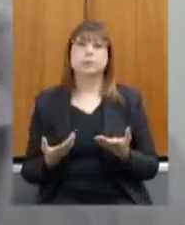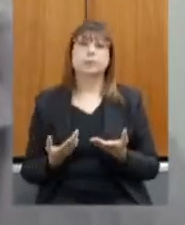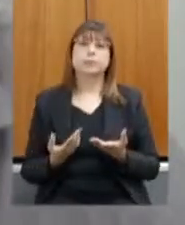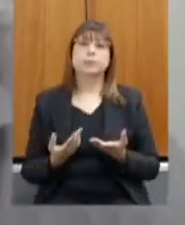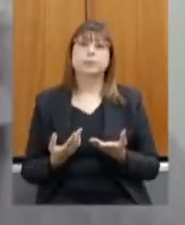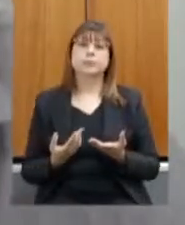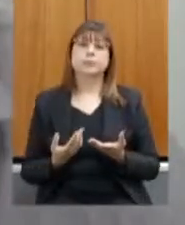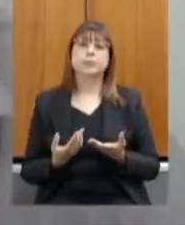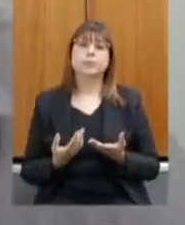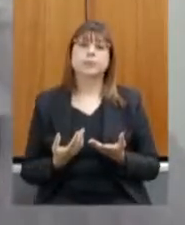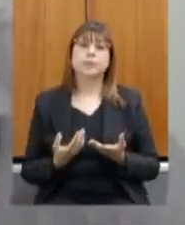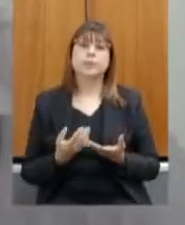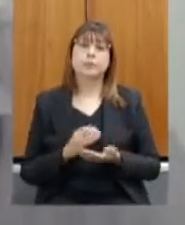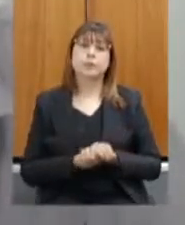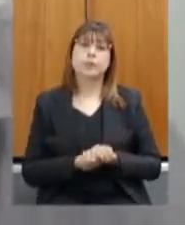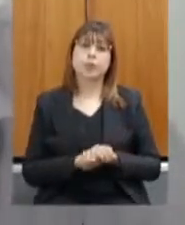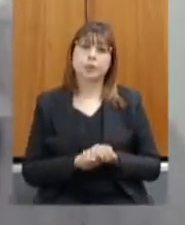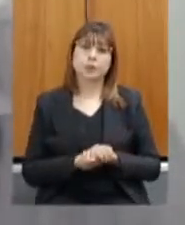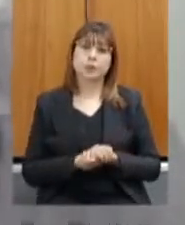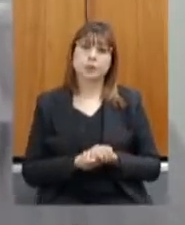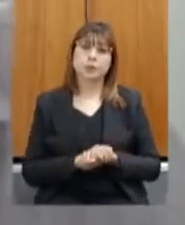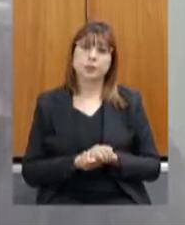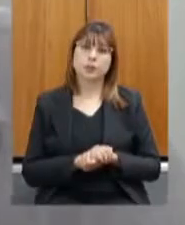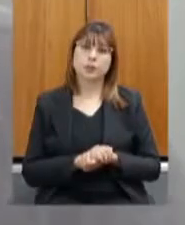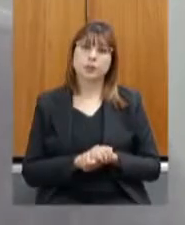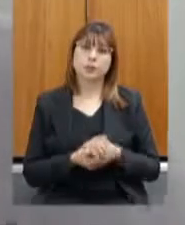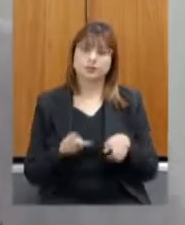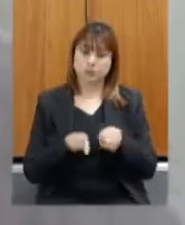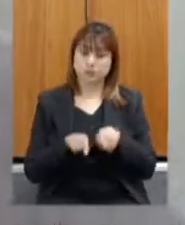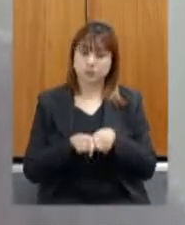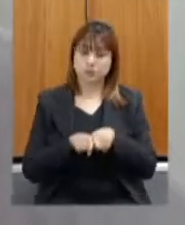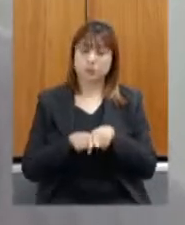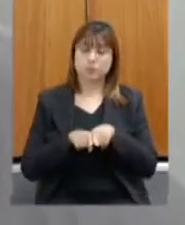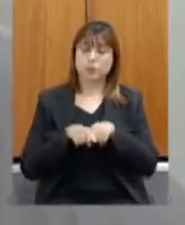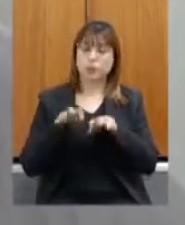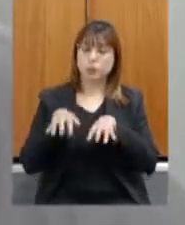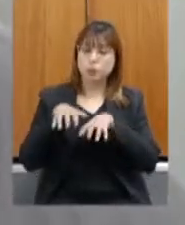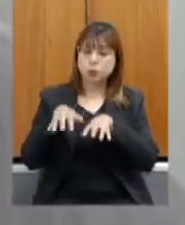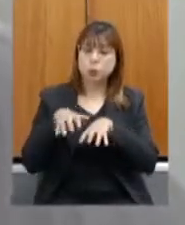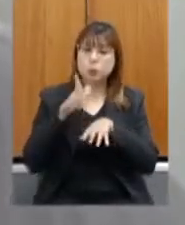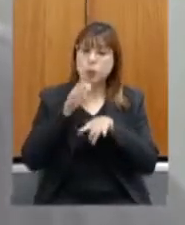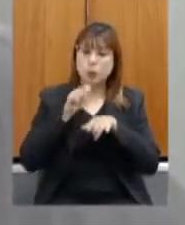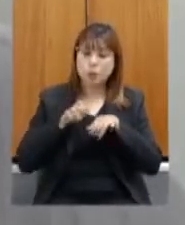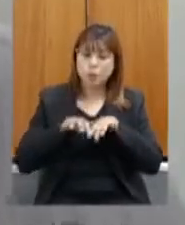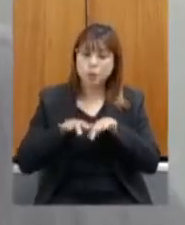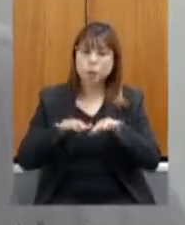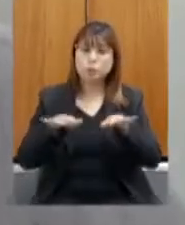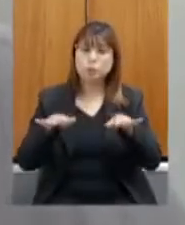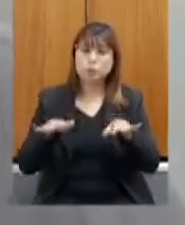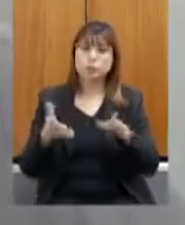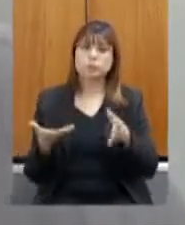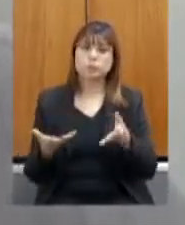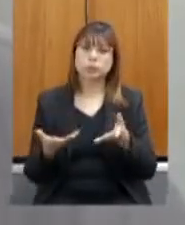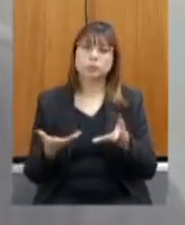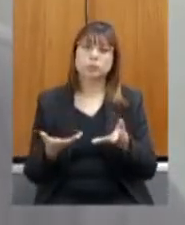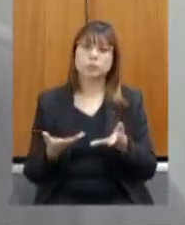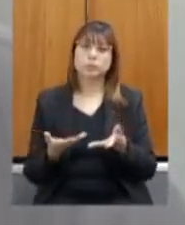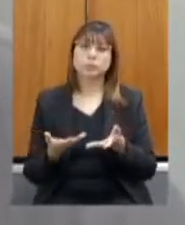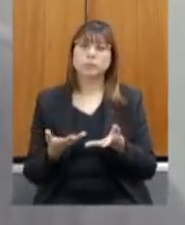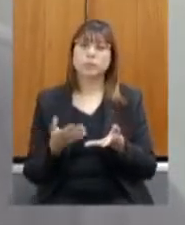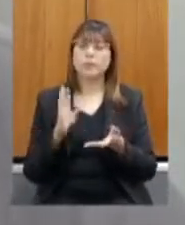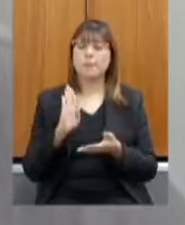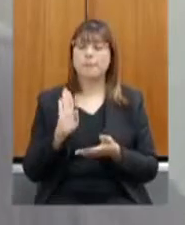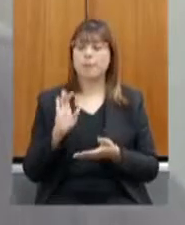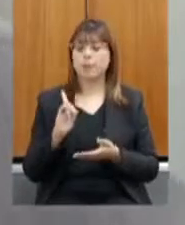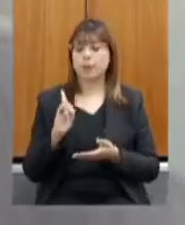equipamentos também até para irrigação e o nosso BDMG a informação que a gente tem que o BDMG